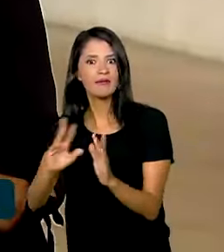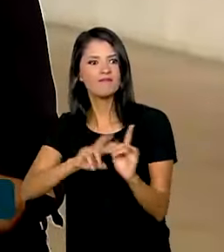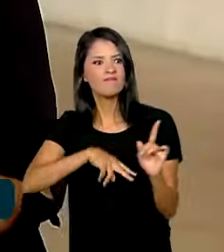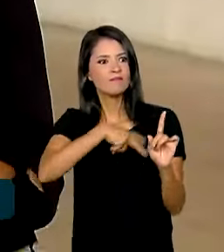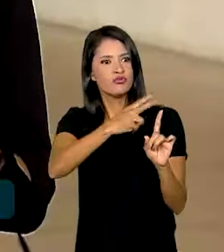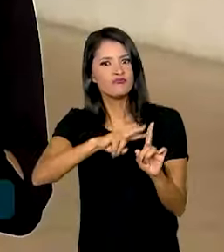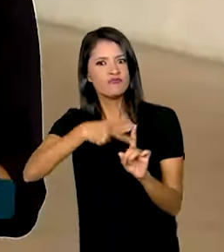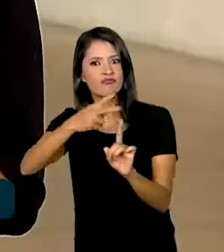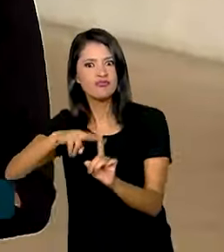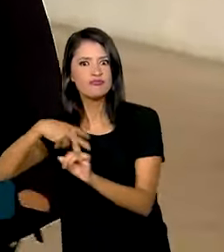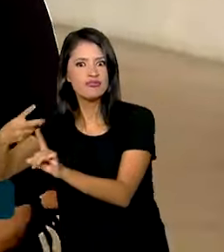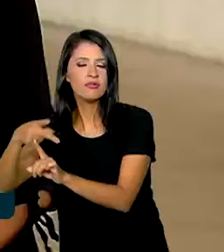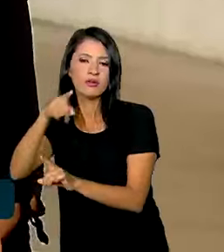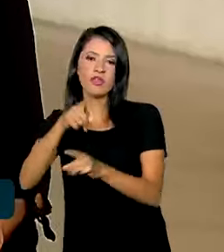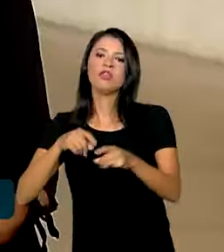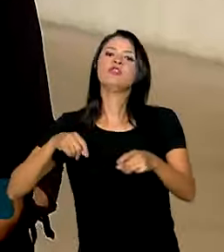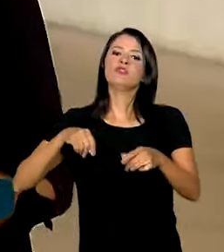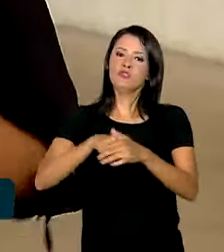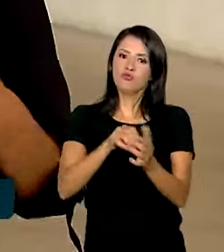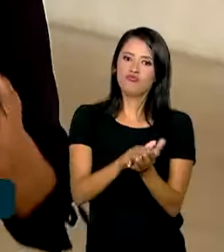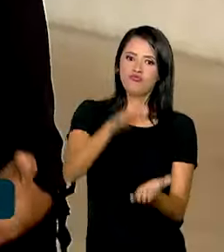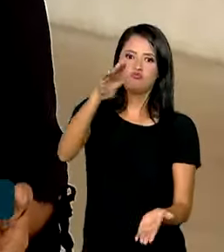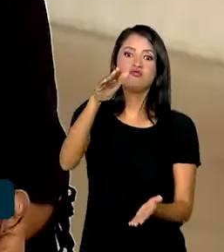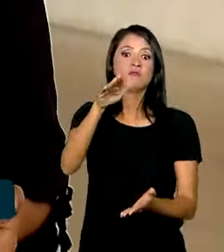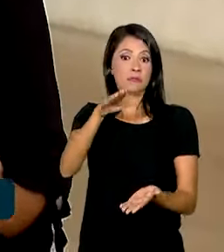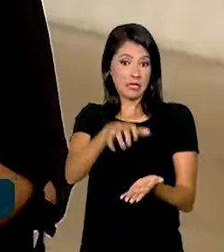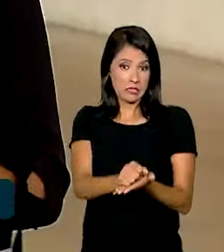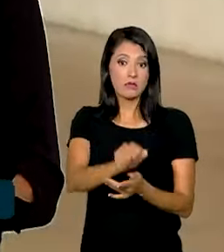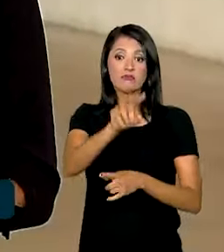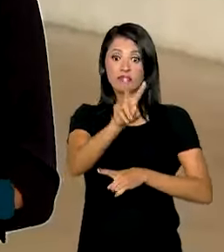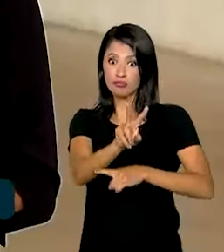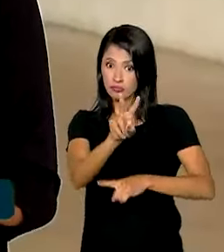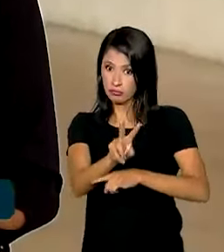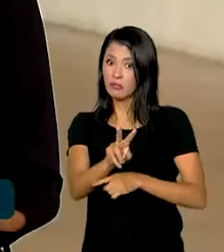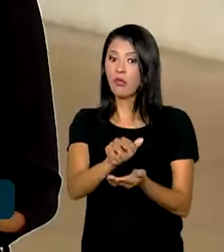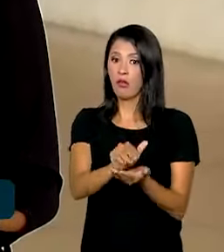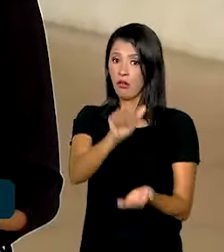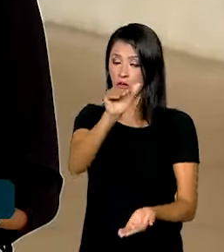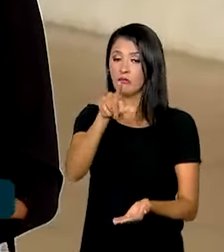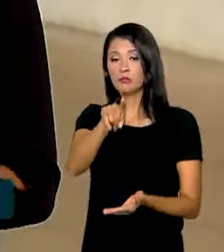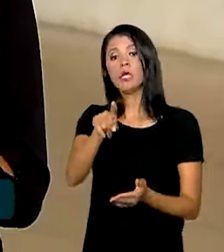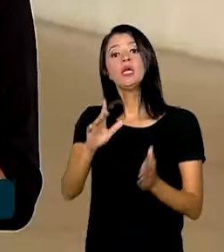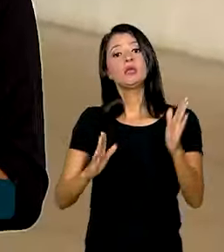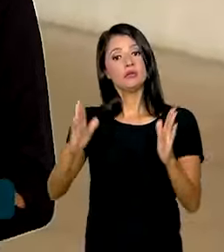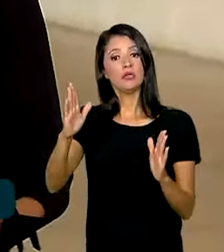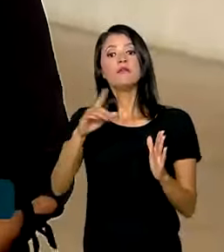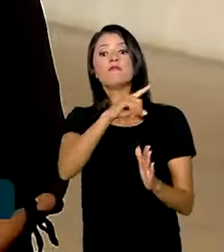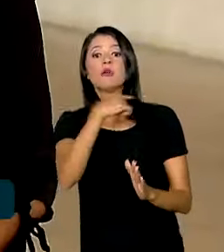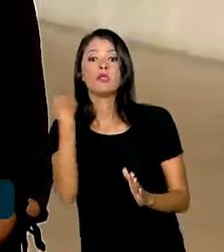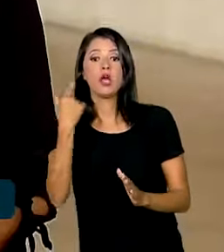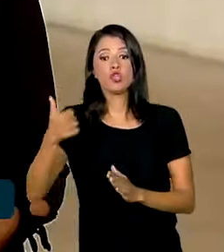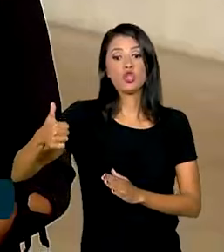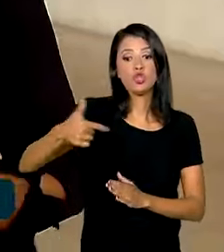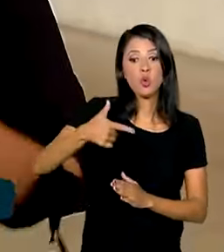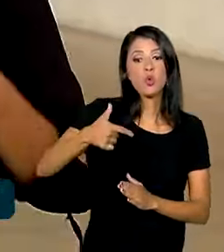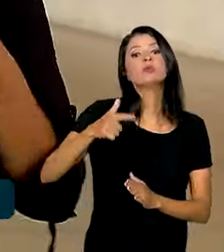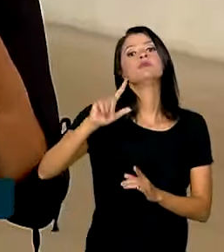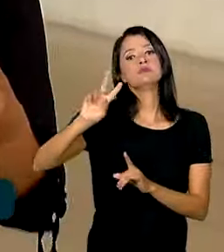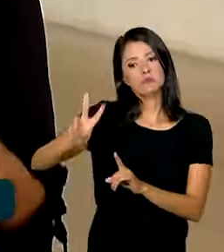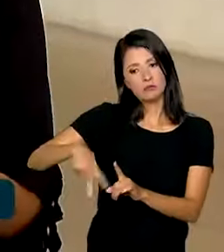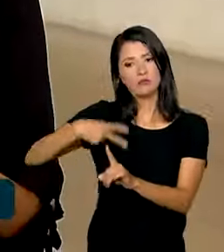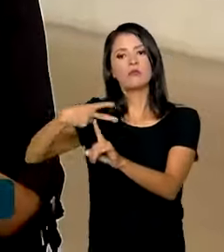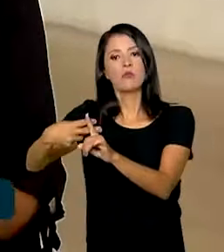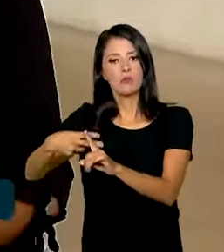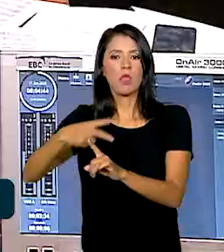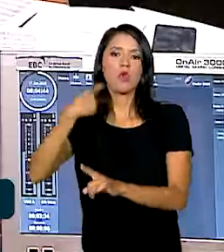forma um cadastro reserva forte. O concurso terá validade de 12 meses, podendo ser prorrogado por